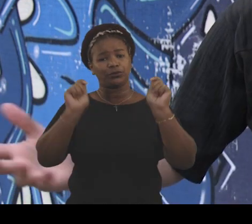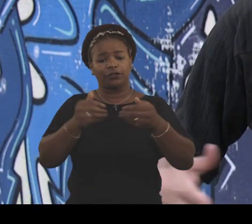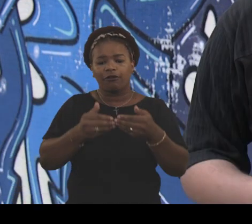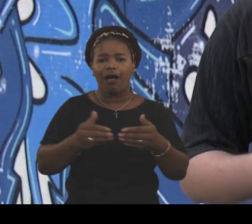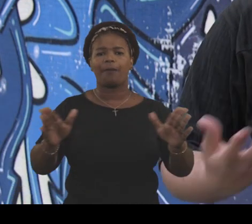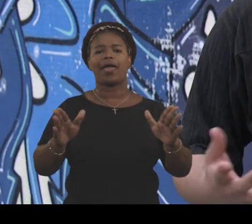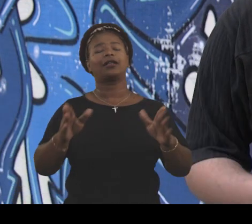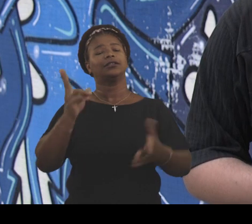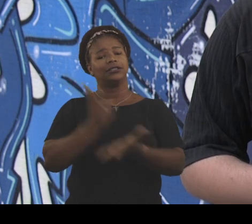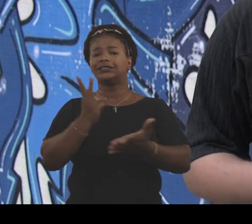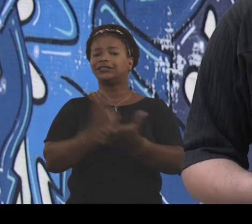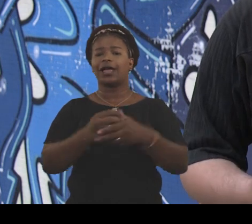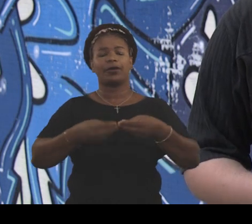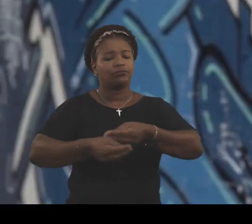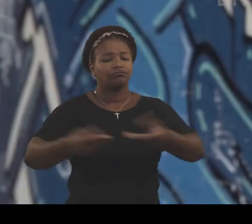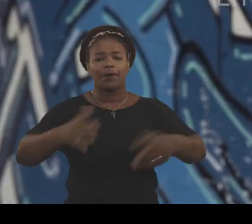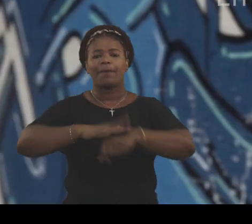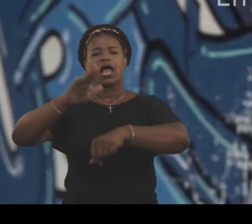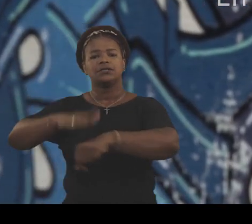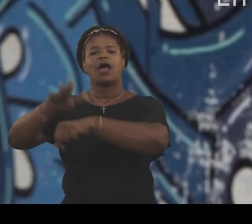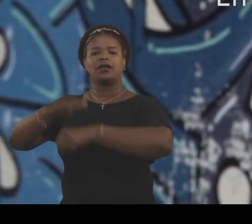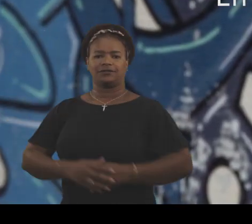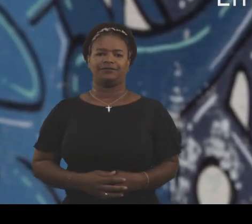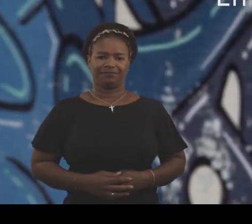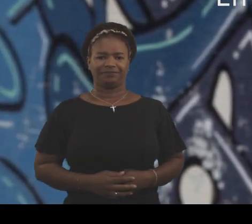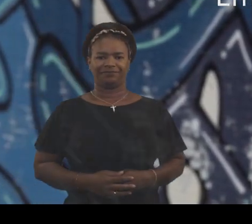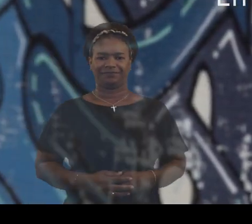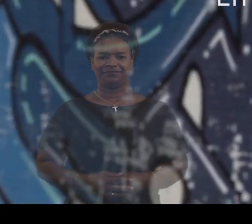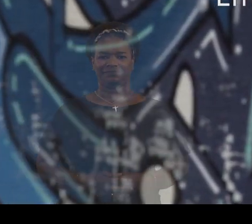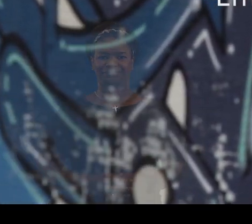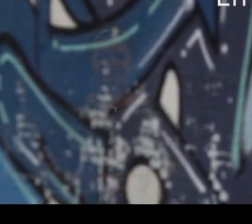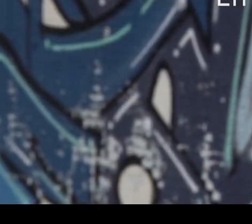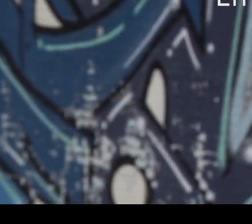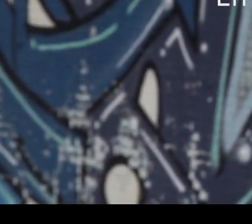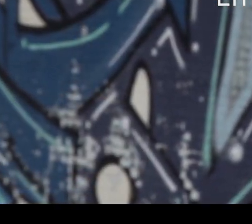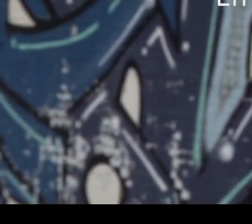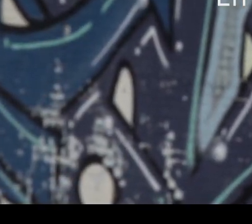UFJF, e que a UFJF continue sendo aberta a isso e provendo cada vez mais.